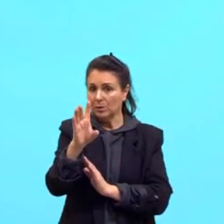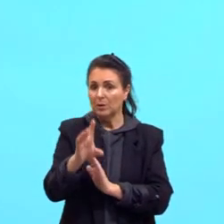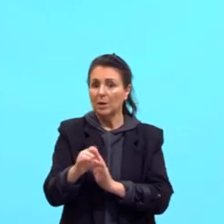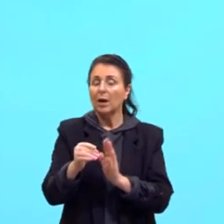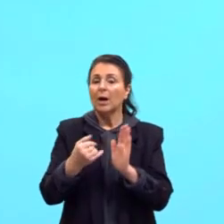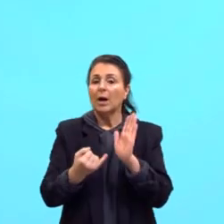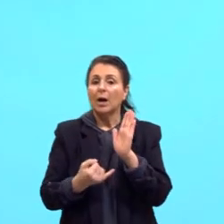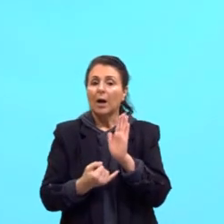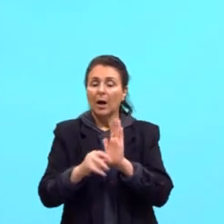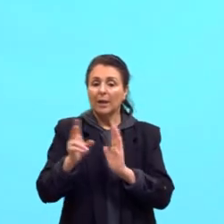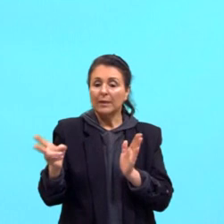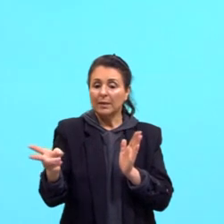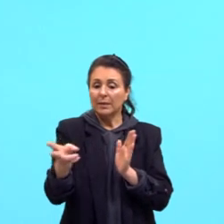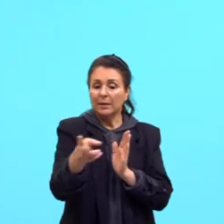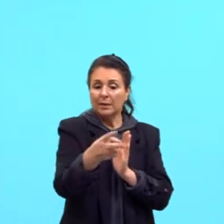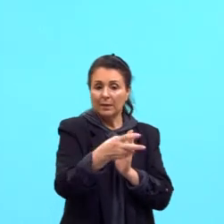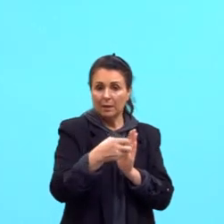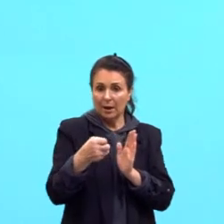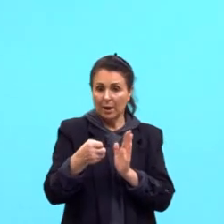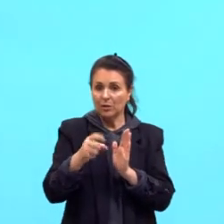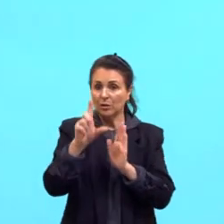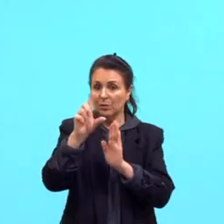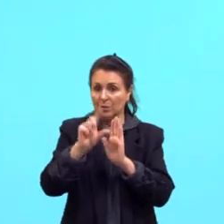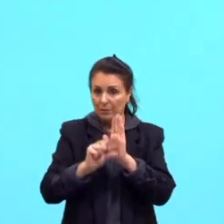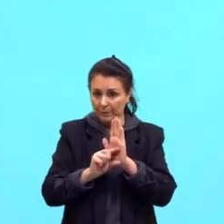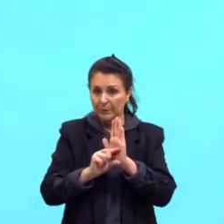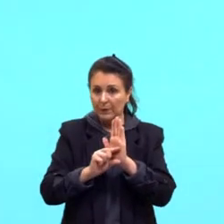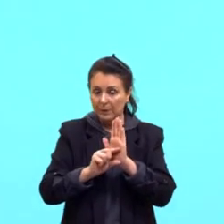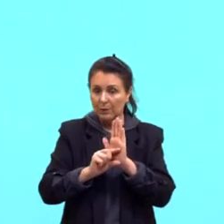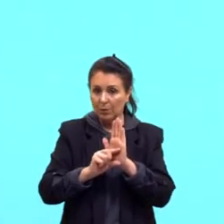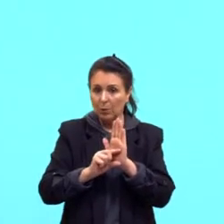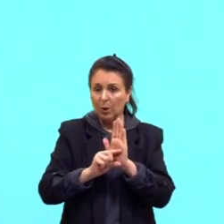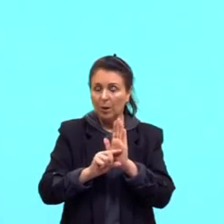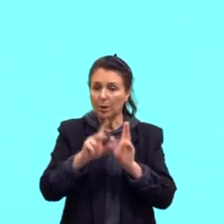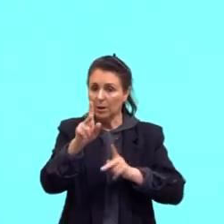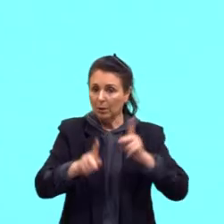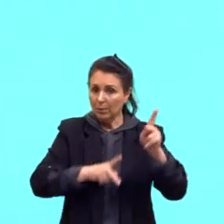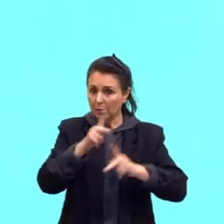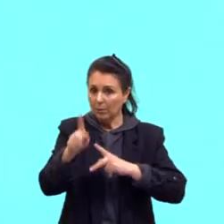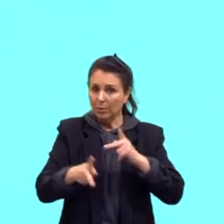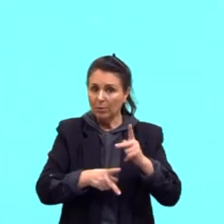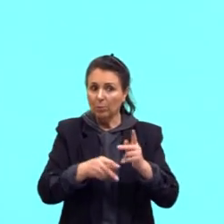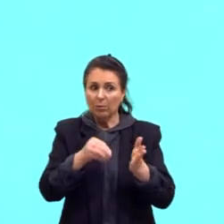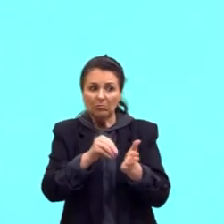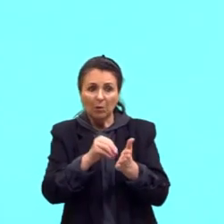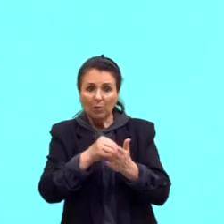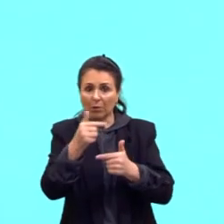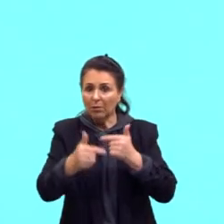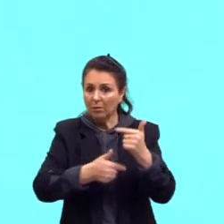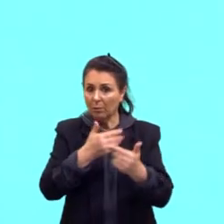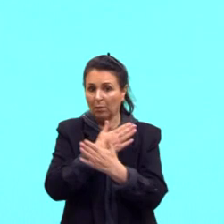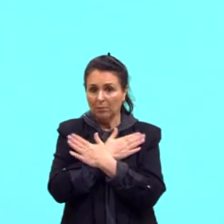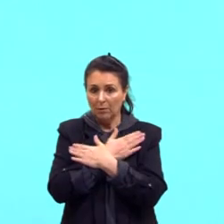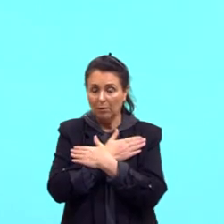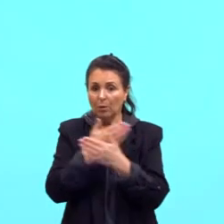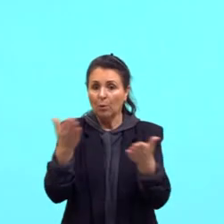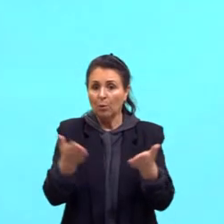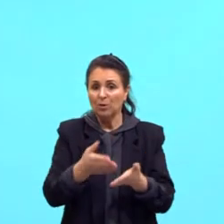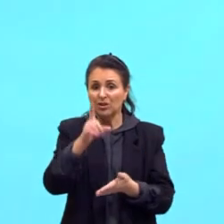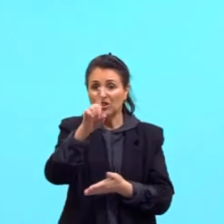taxa que nós temos, quase 6% dessa, da nossa população sendo desempregado, chegando hoje aí a picos de